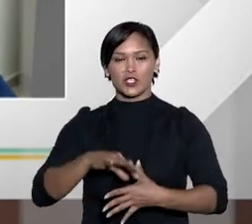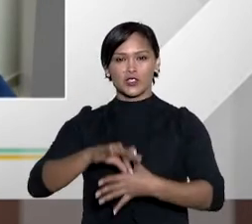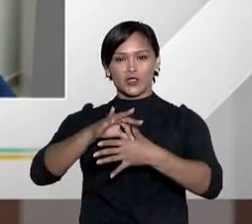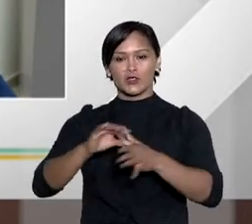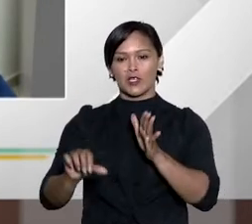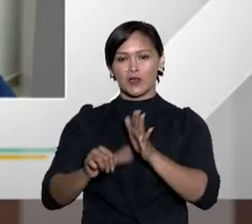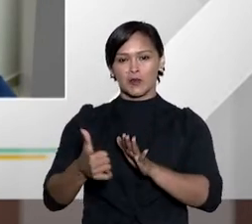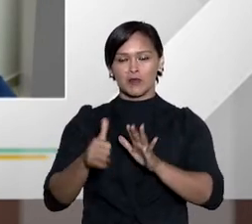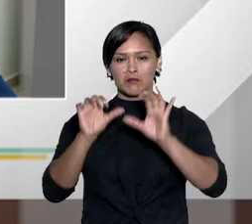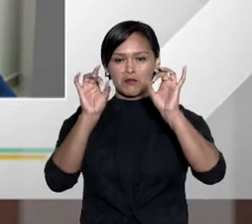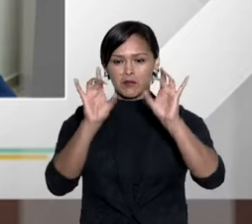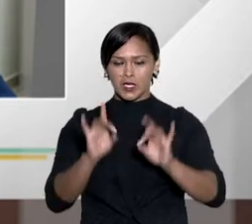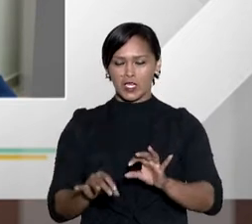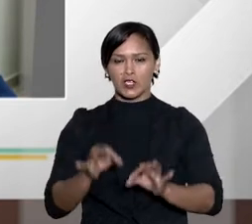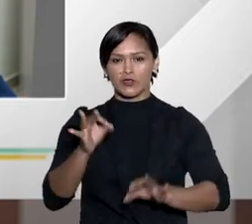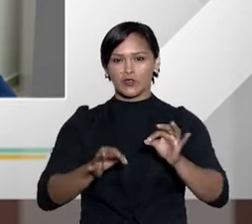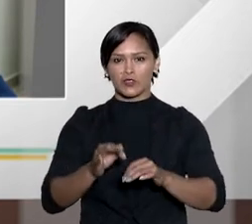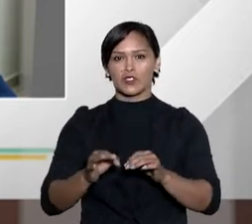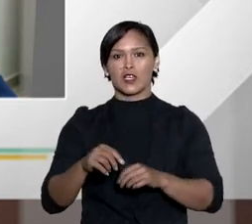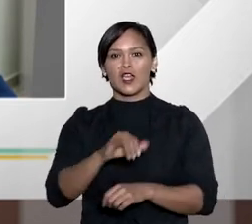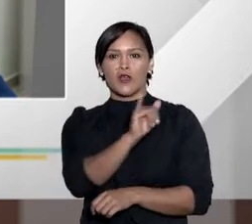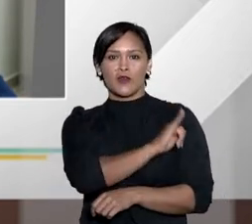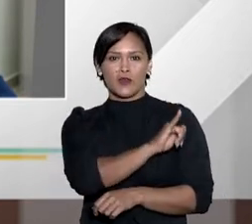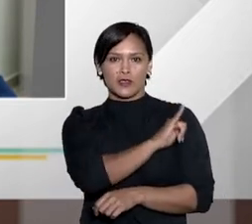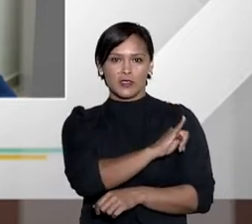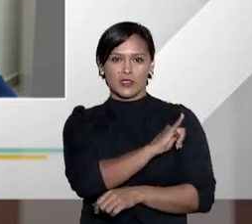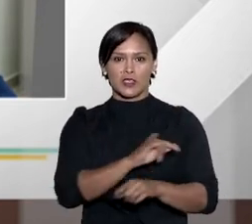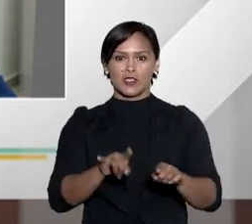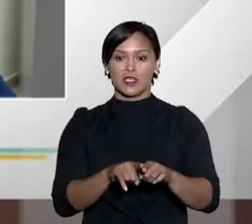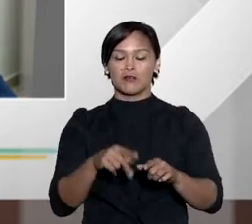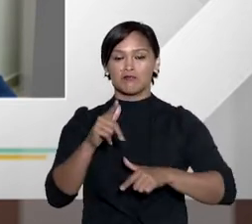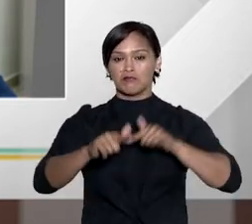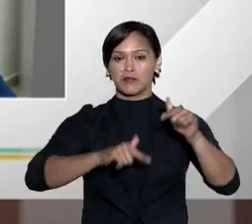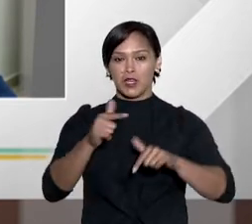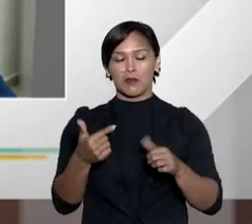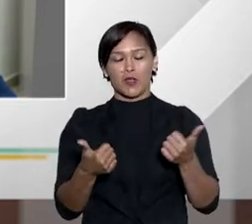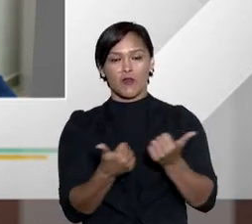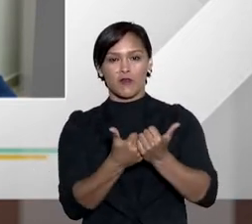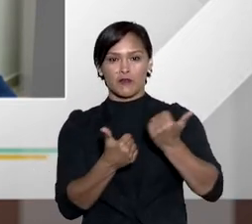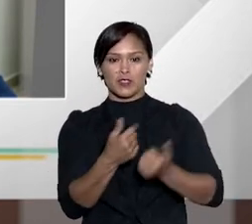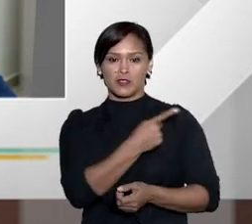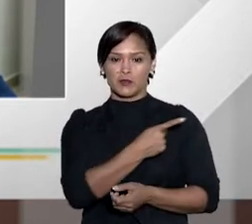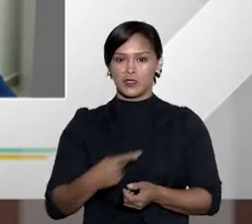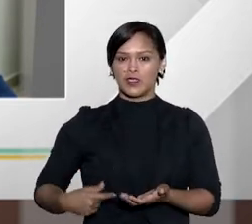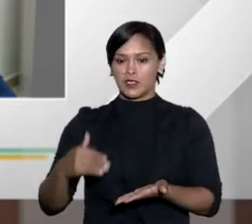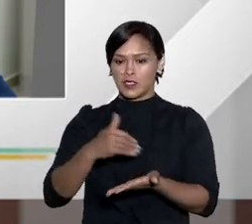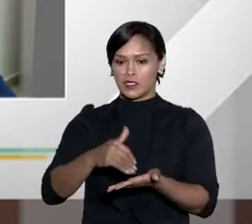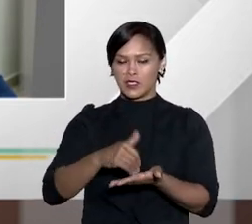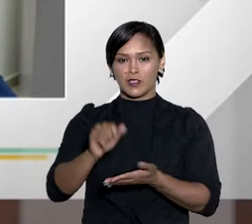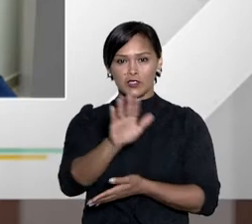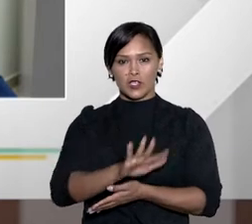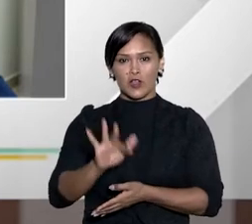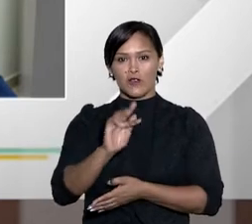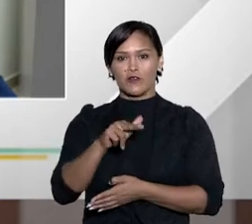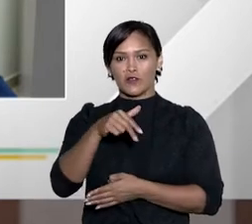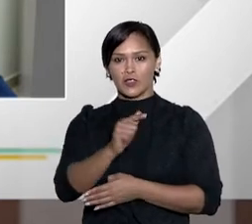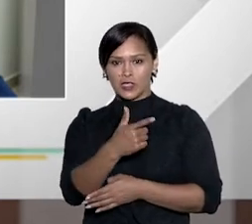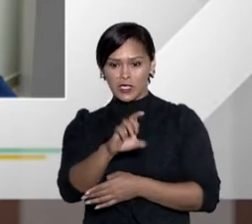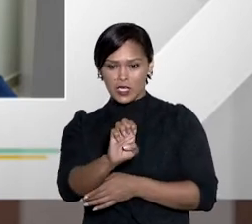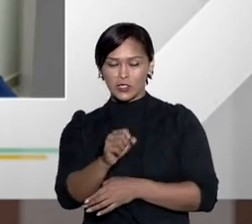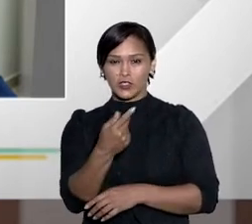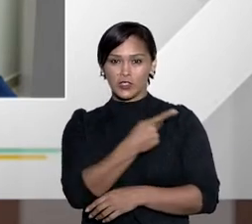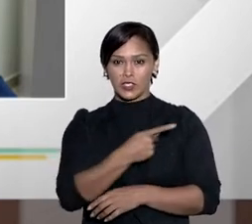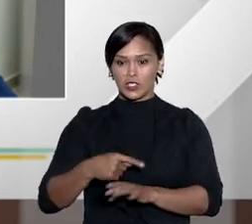Juizado Especial Cível de Niterói, no Rio de Janeiro, atuou como vice-presidente e secretário-geral do Fonage na gestão anterior.